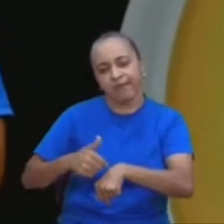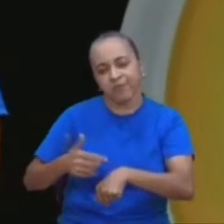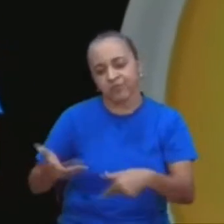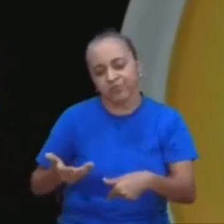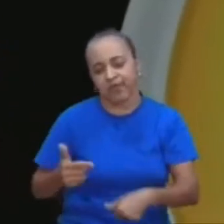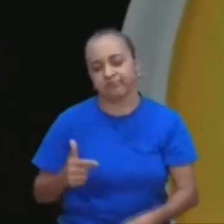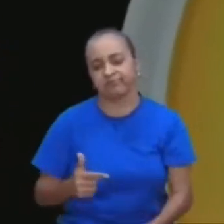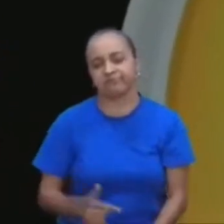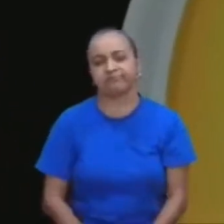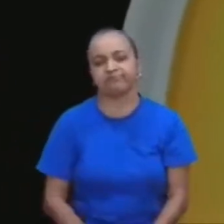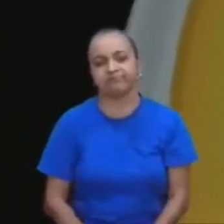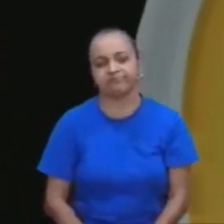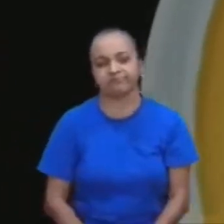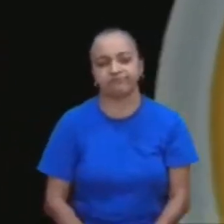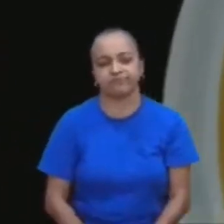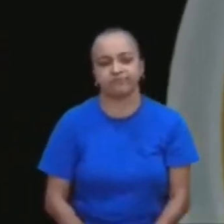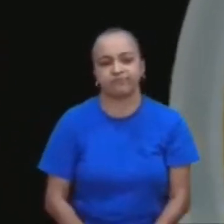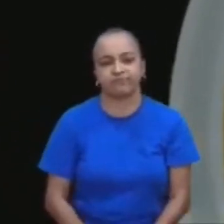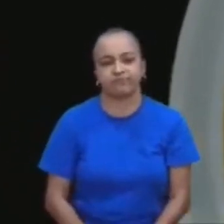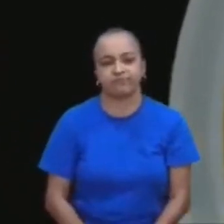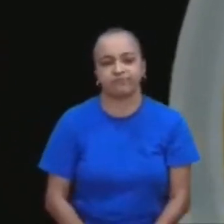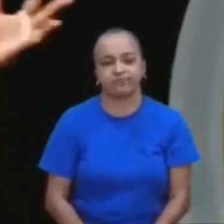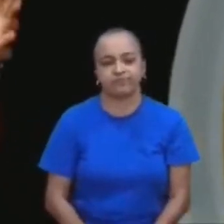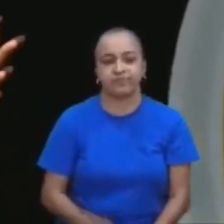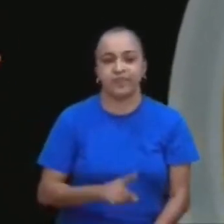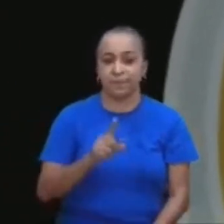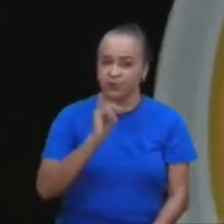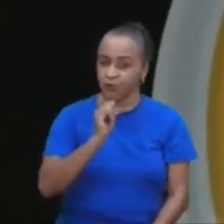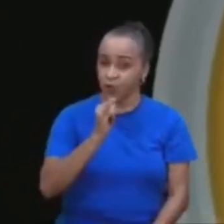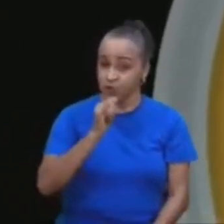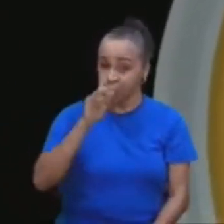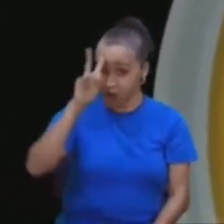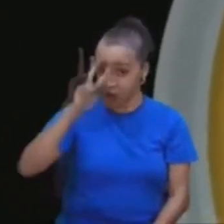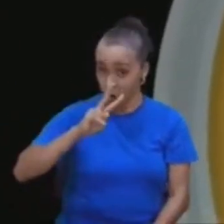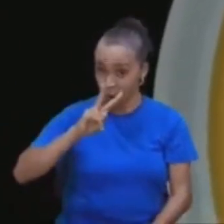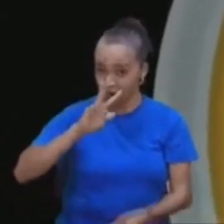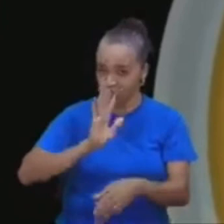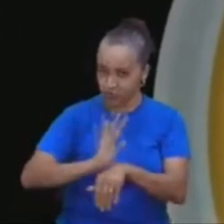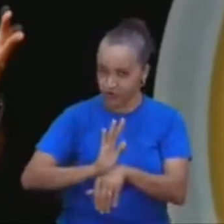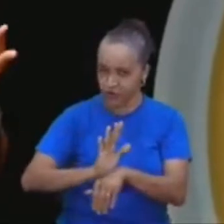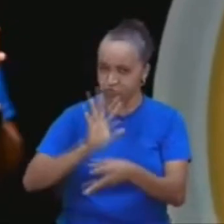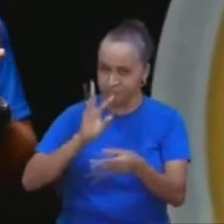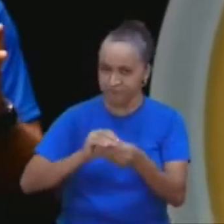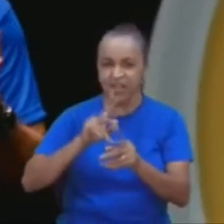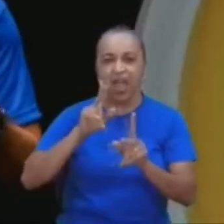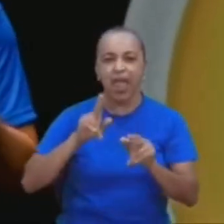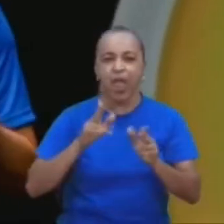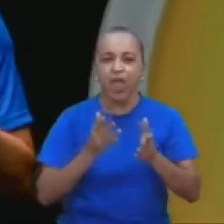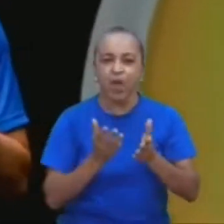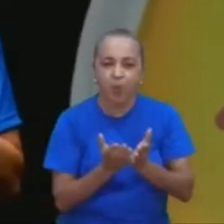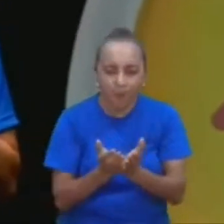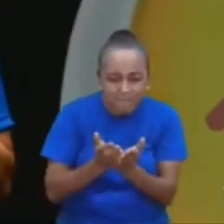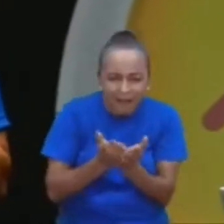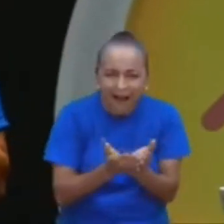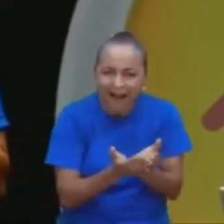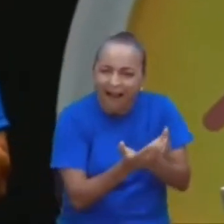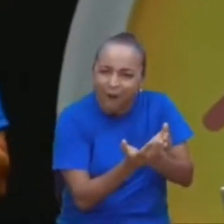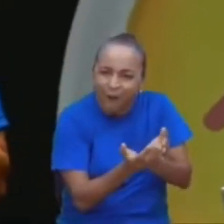nesse, é, mas eu vou contar a história do vídeo, é um barco, que,